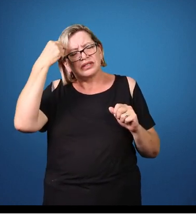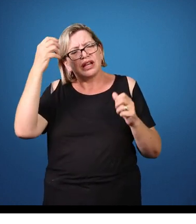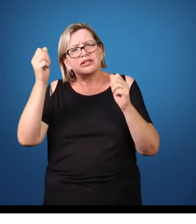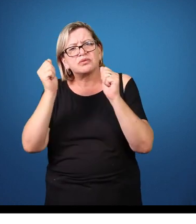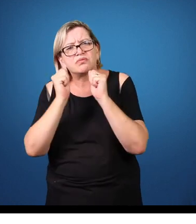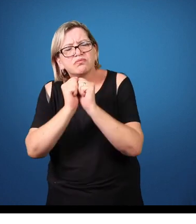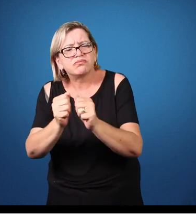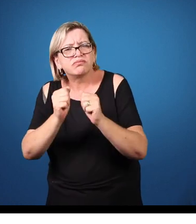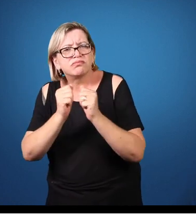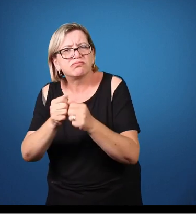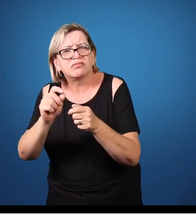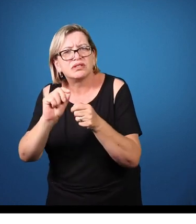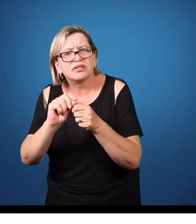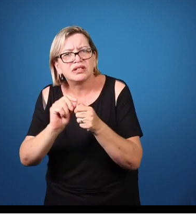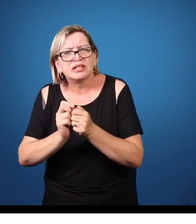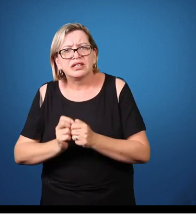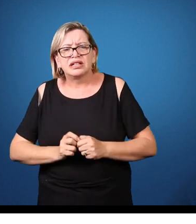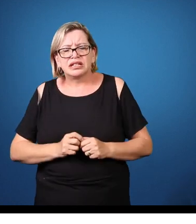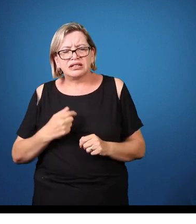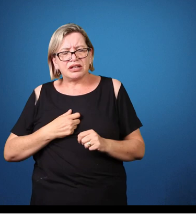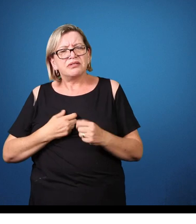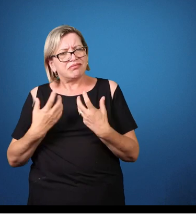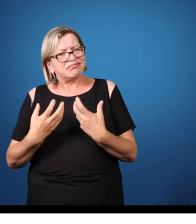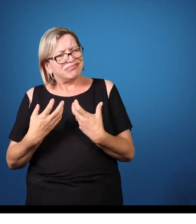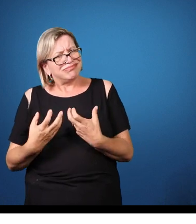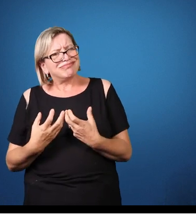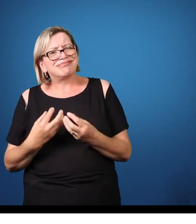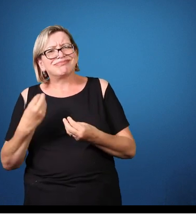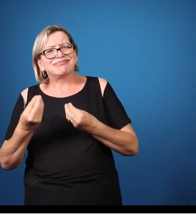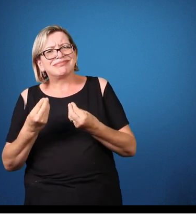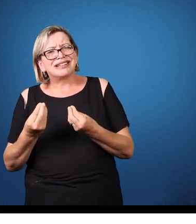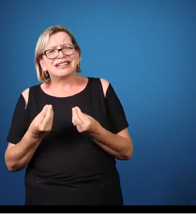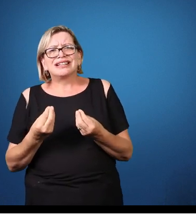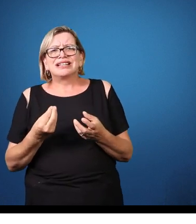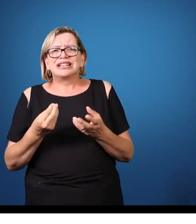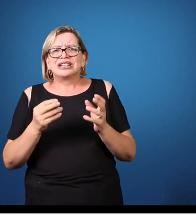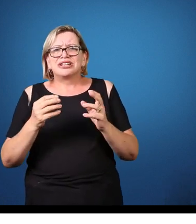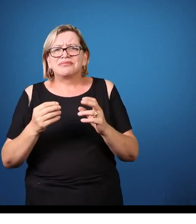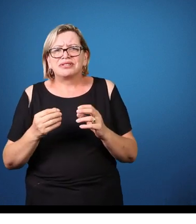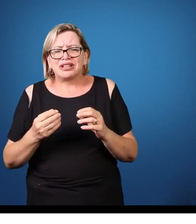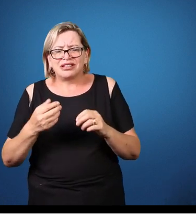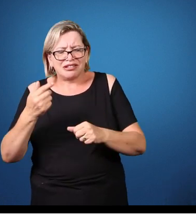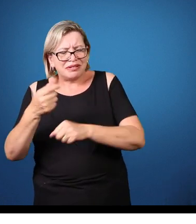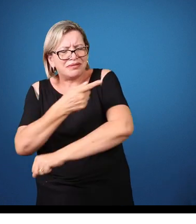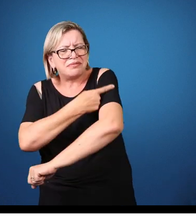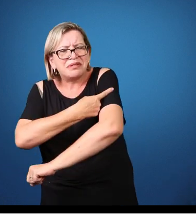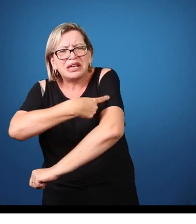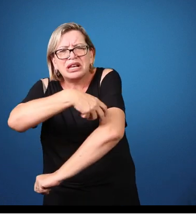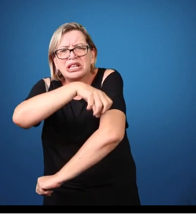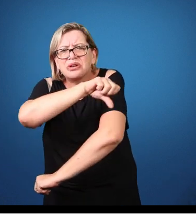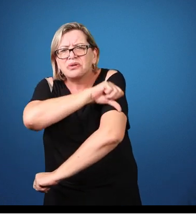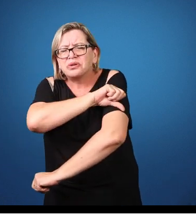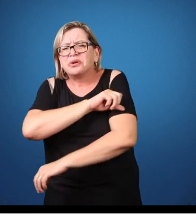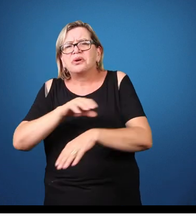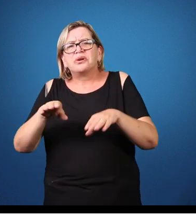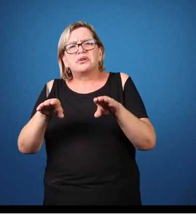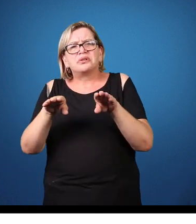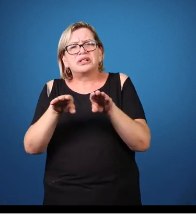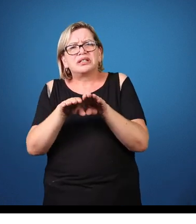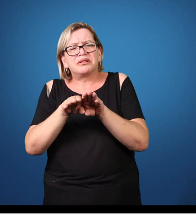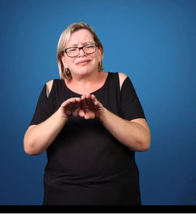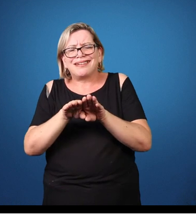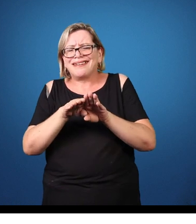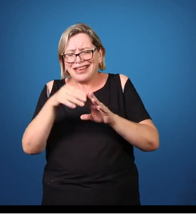ciclo básico e tal. E na universidade a gente acha que não precisa, Não precisa mais. E eu acho que não é